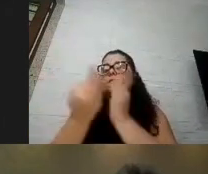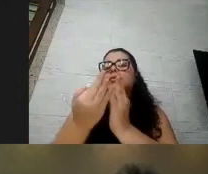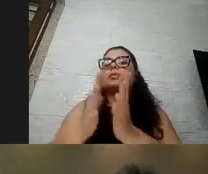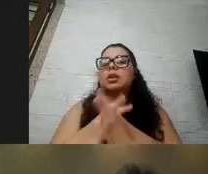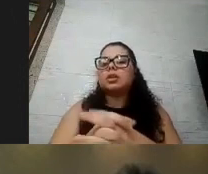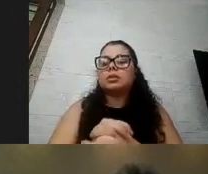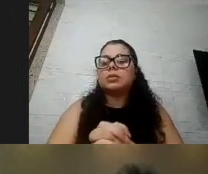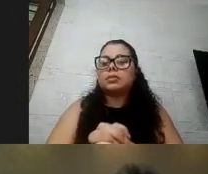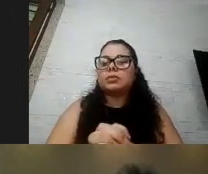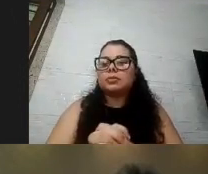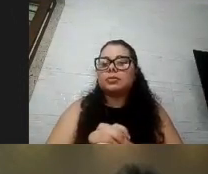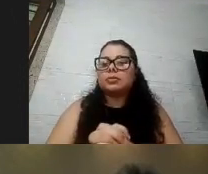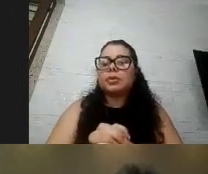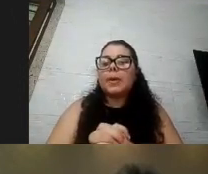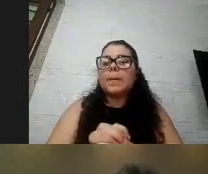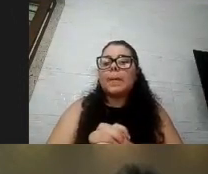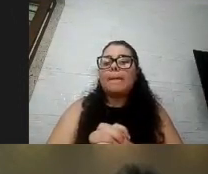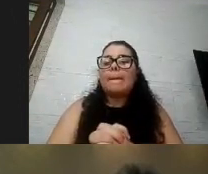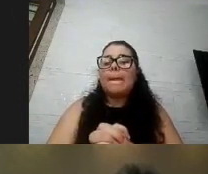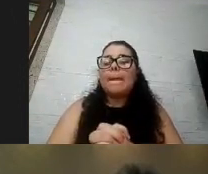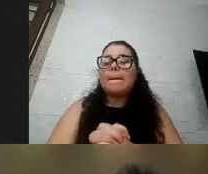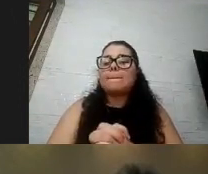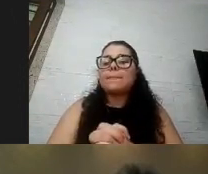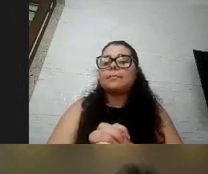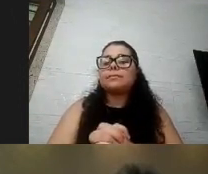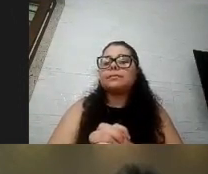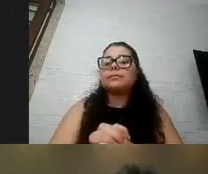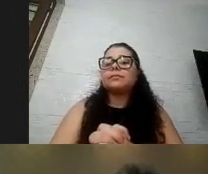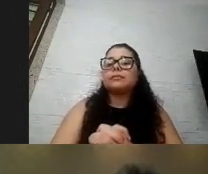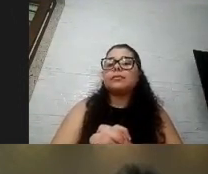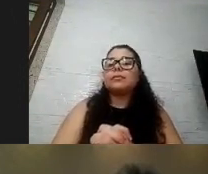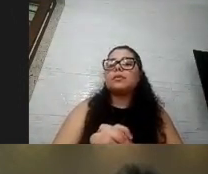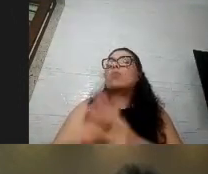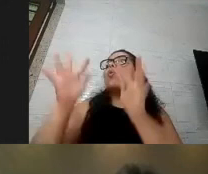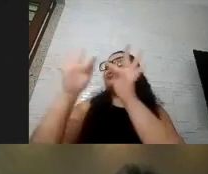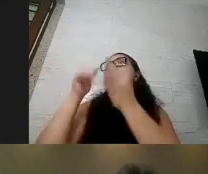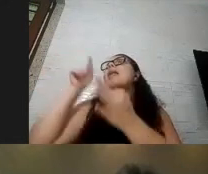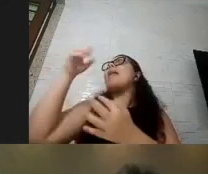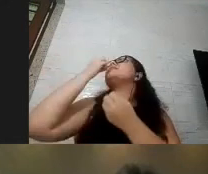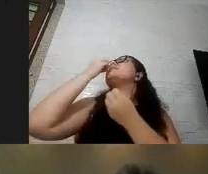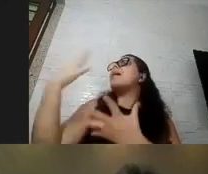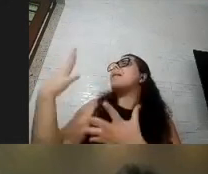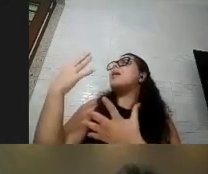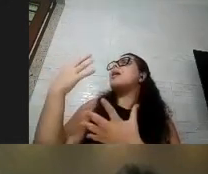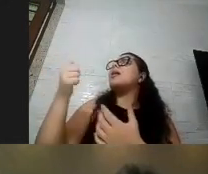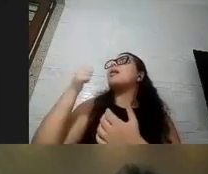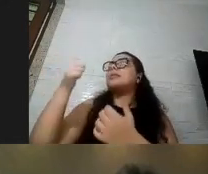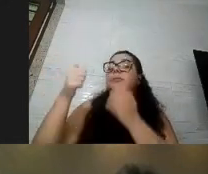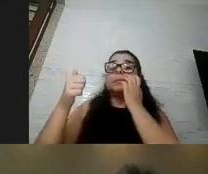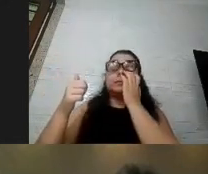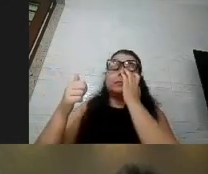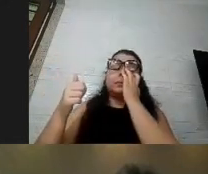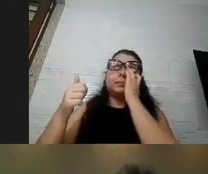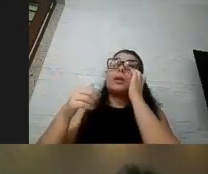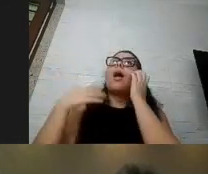pelo jeito vocês moram vocês dois e ela que esteja bem de saúde obviamente não dá nunca para a gente falar